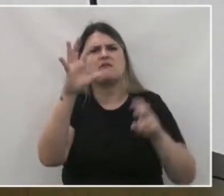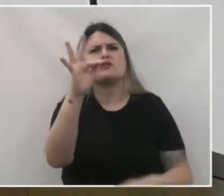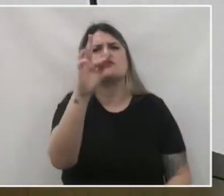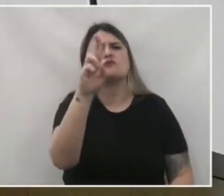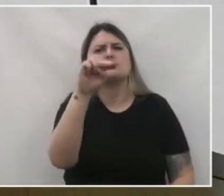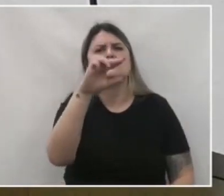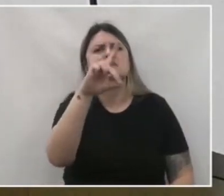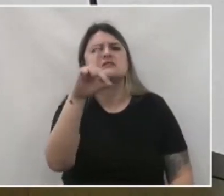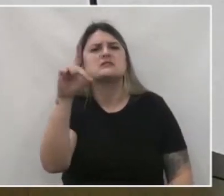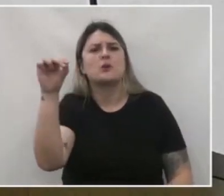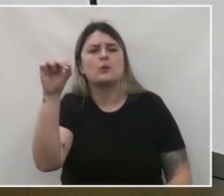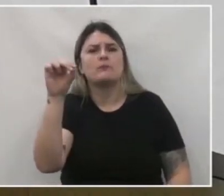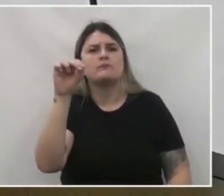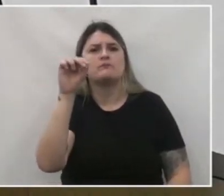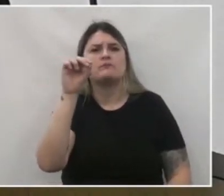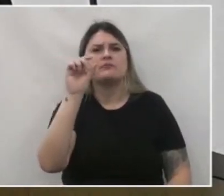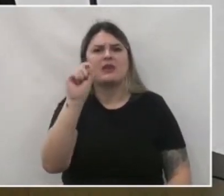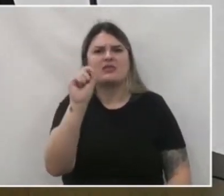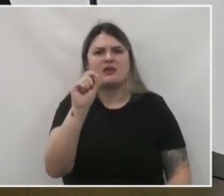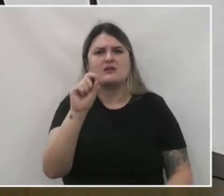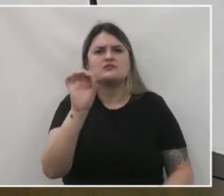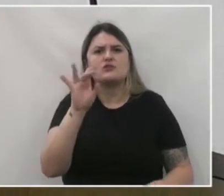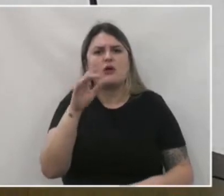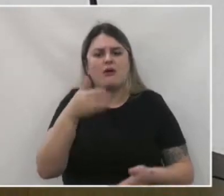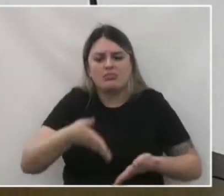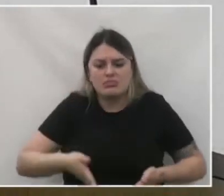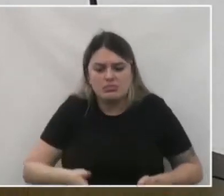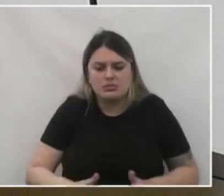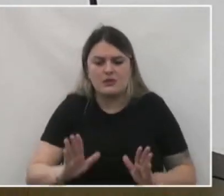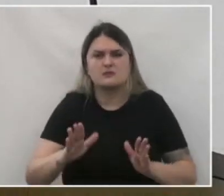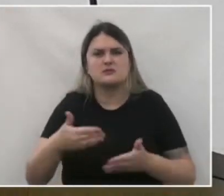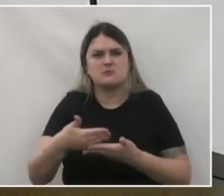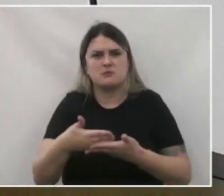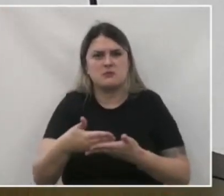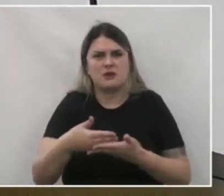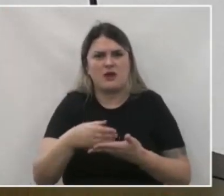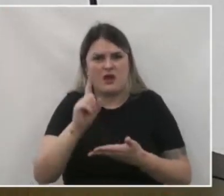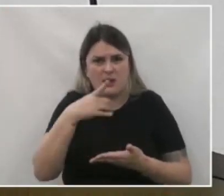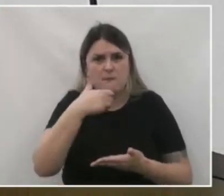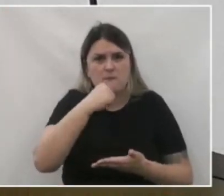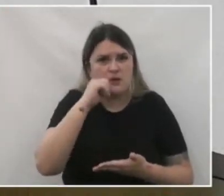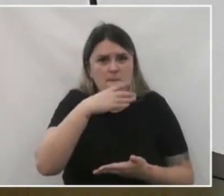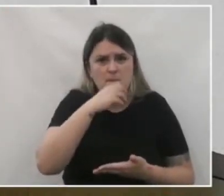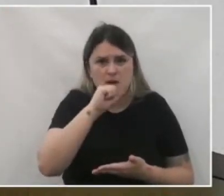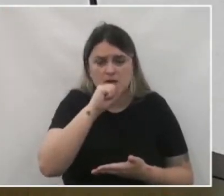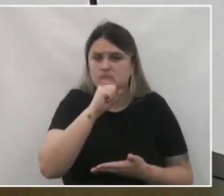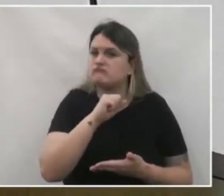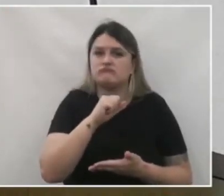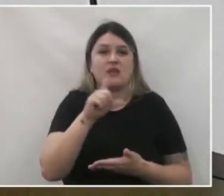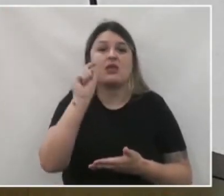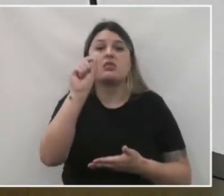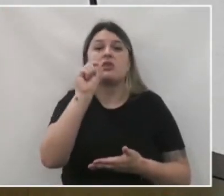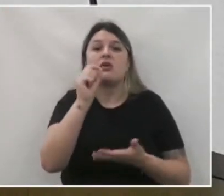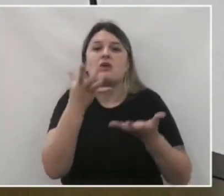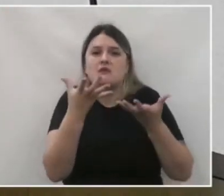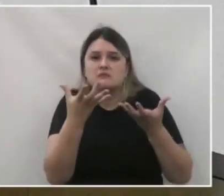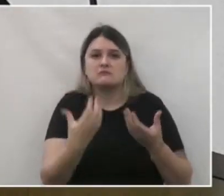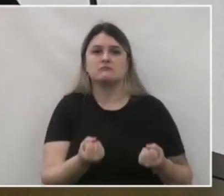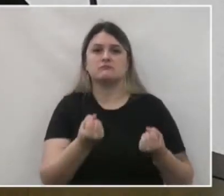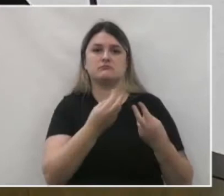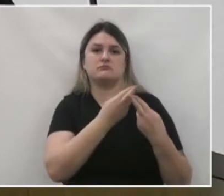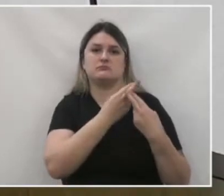Quem apenas concebe a criança não é ainda pai nem mãe, como foi visto. Será quem assumir esse lugar, essa responsabilidade,